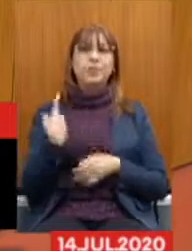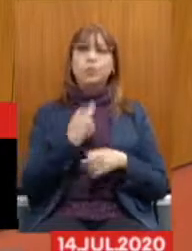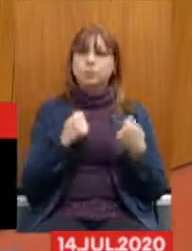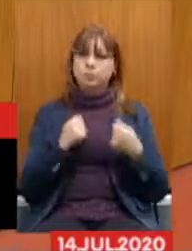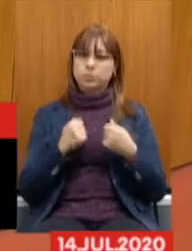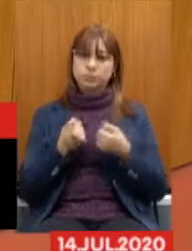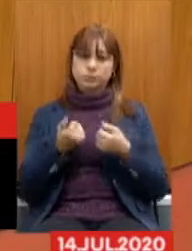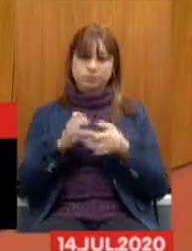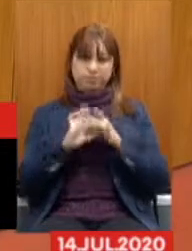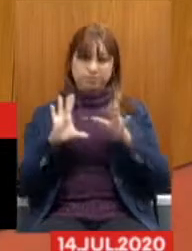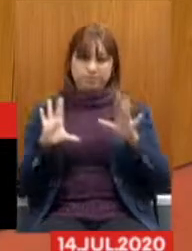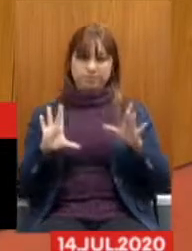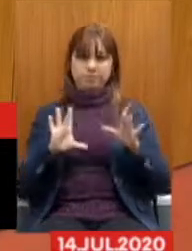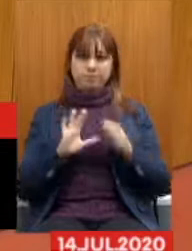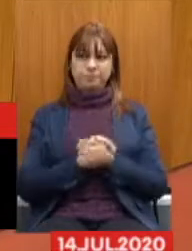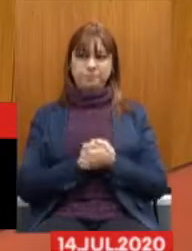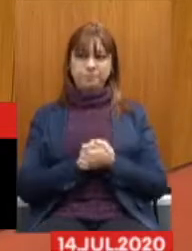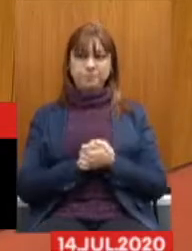aberto aqui.